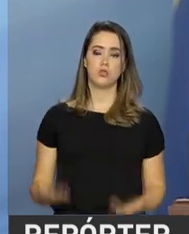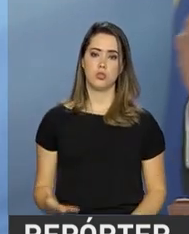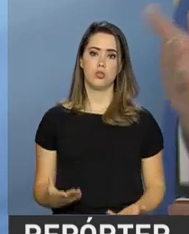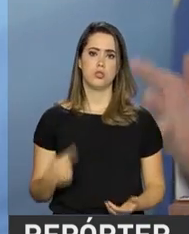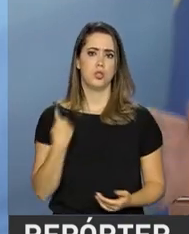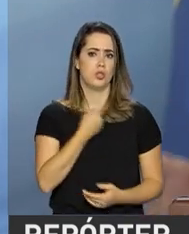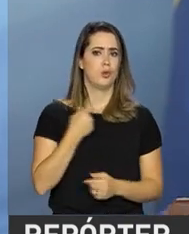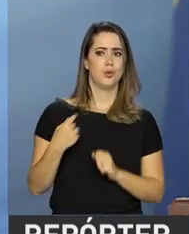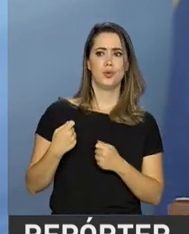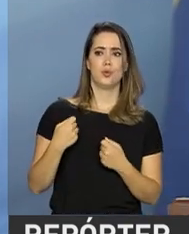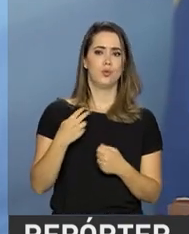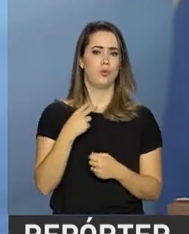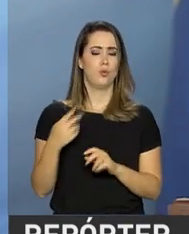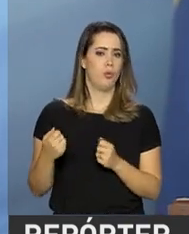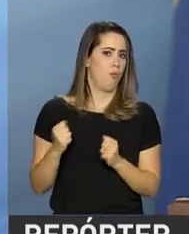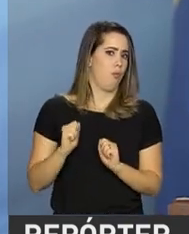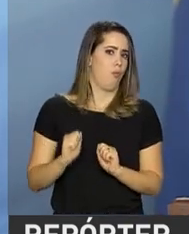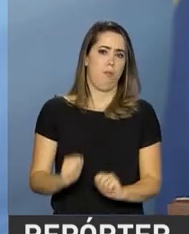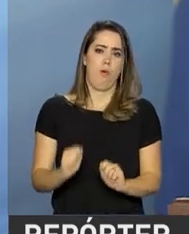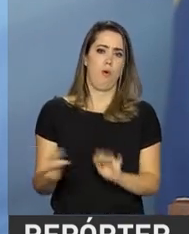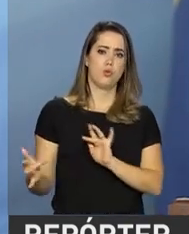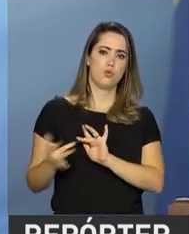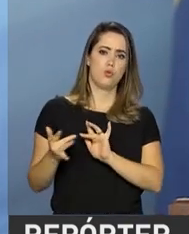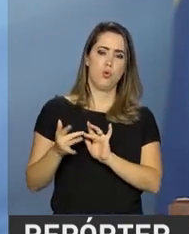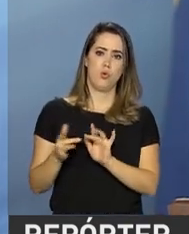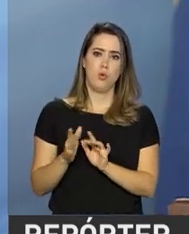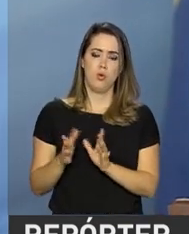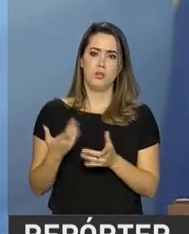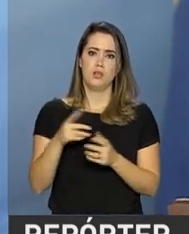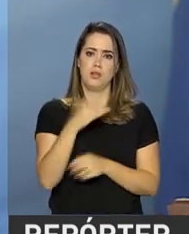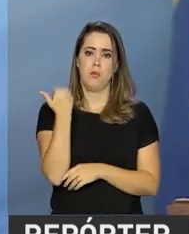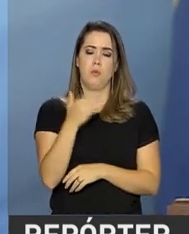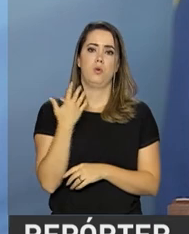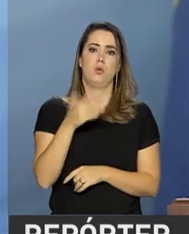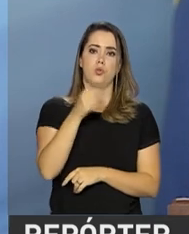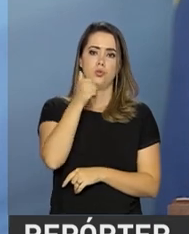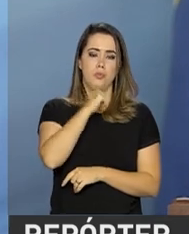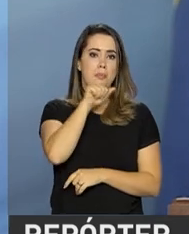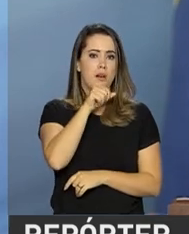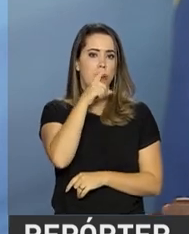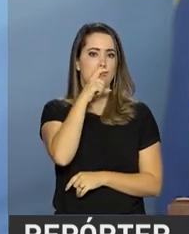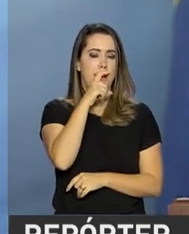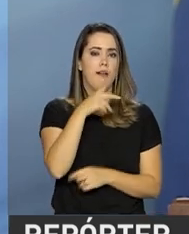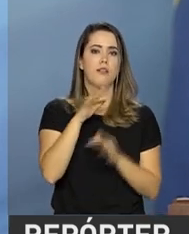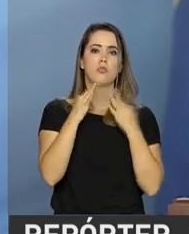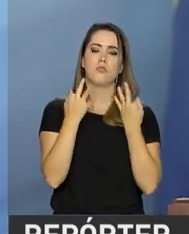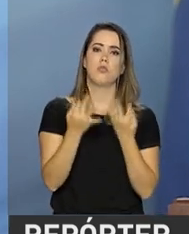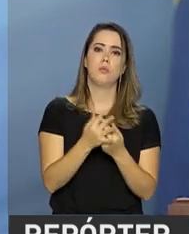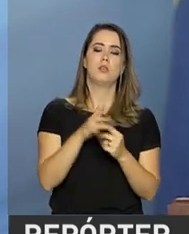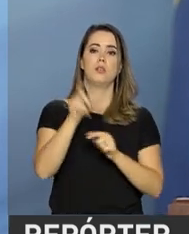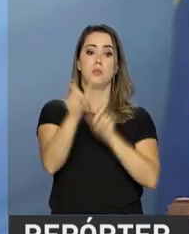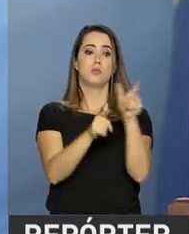estejamos enterrando pais e mães de família, trabalhadores,